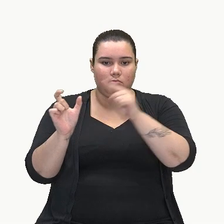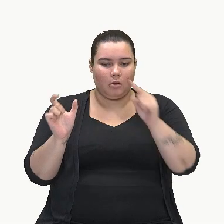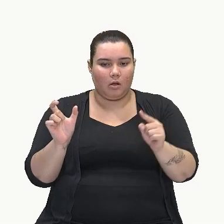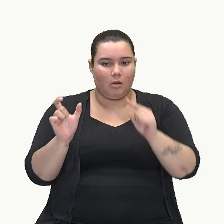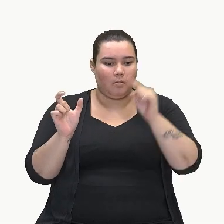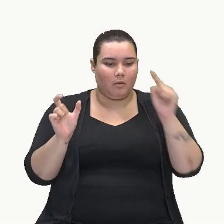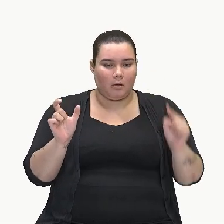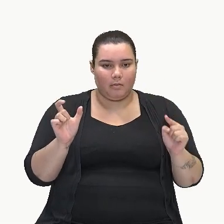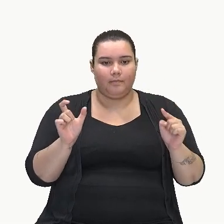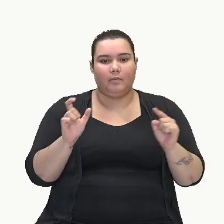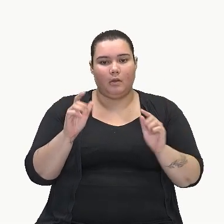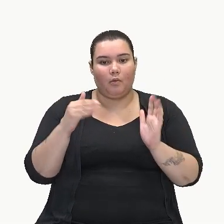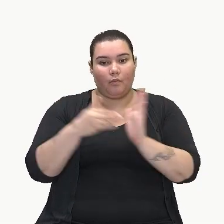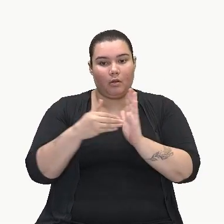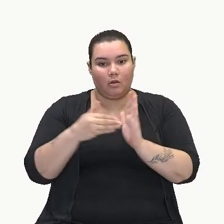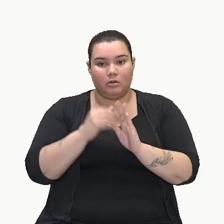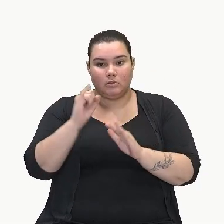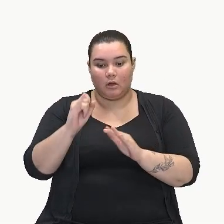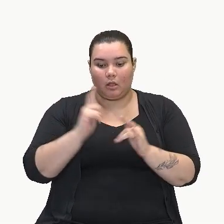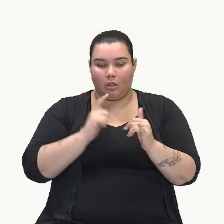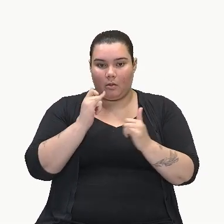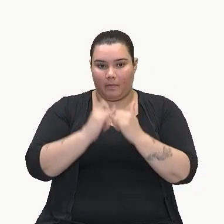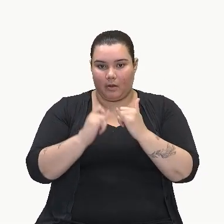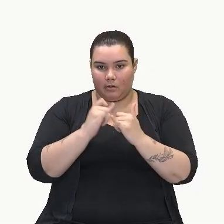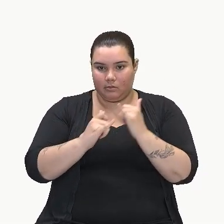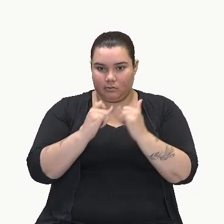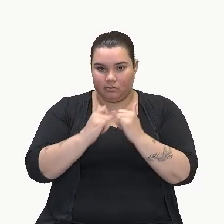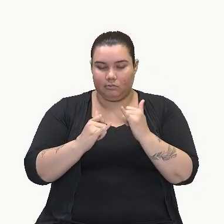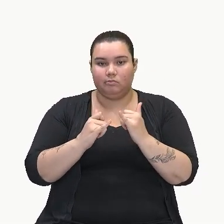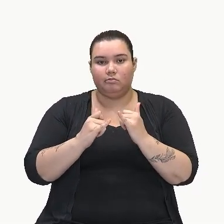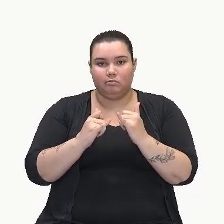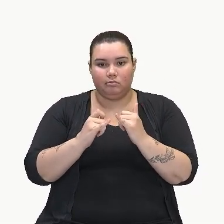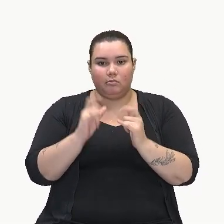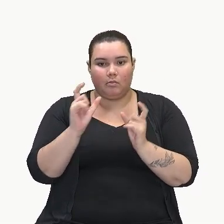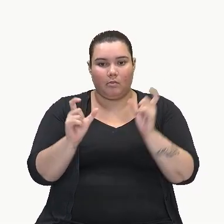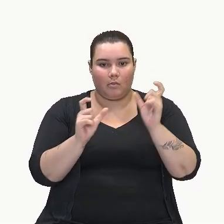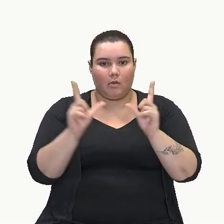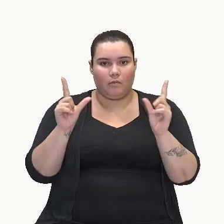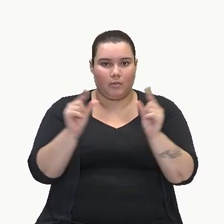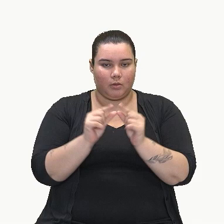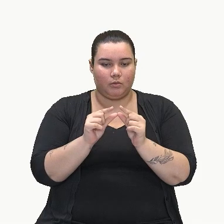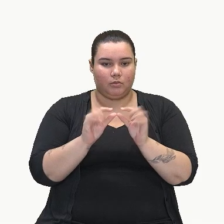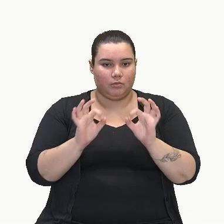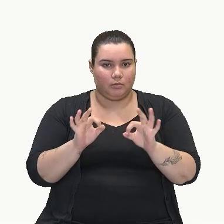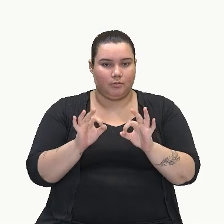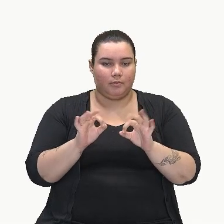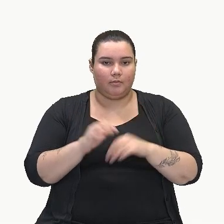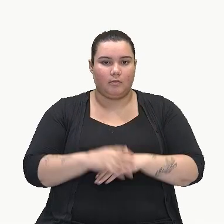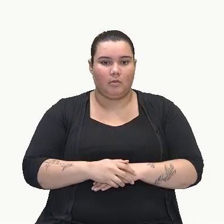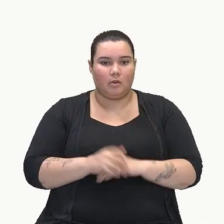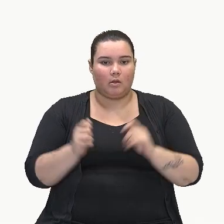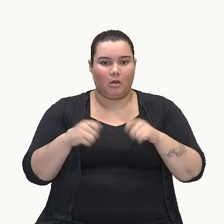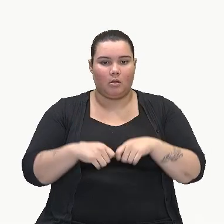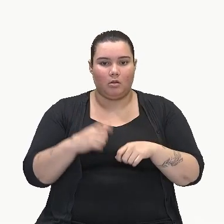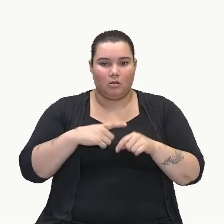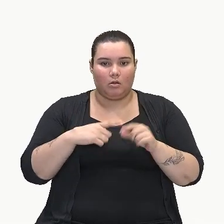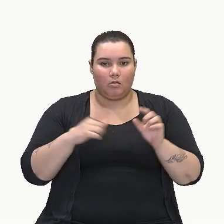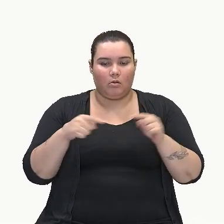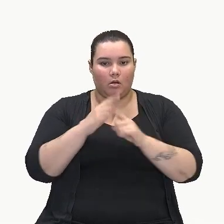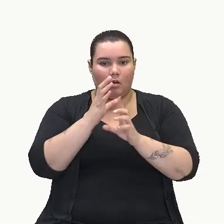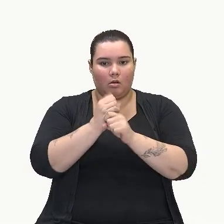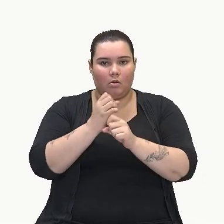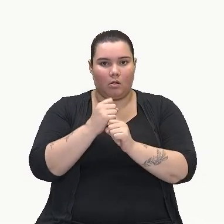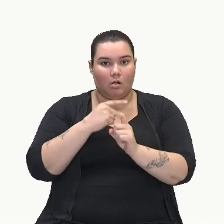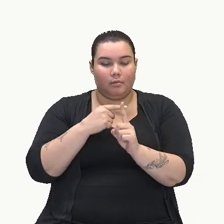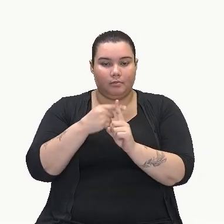final, se possuir termos semelhantes, a gente vai reduzir, ok? Ou seja, fazer o nosso cálculo de